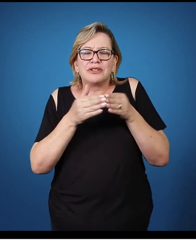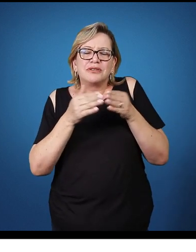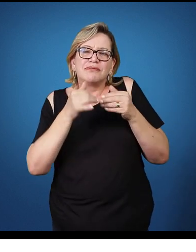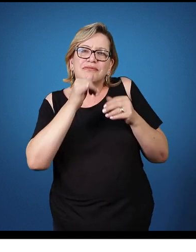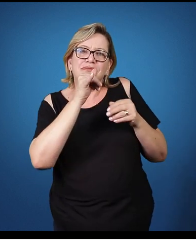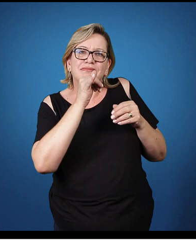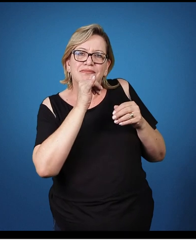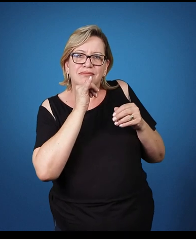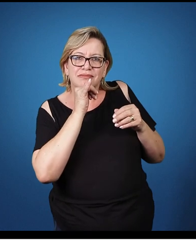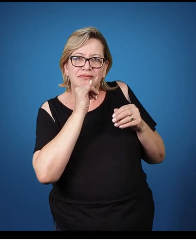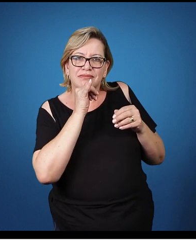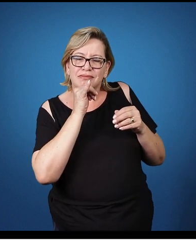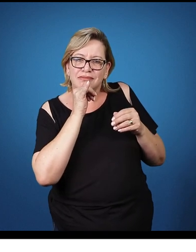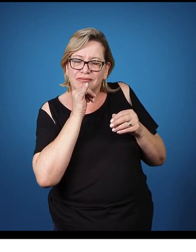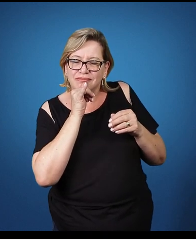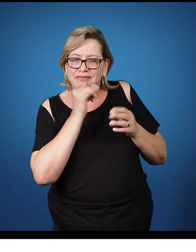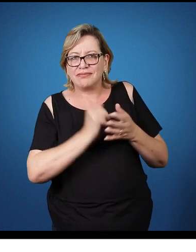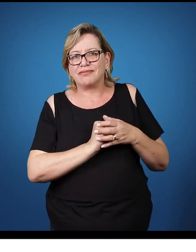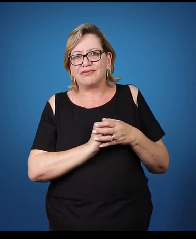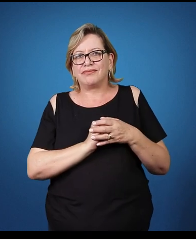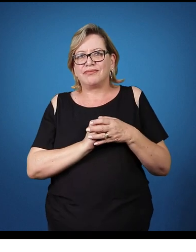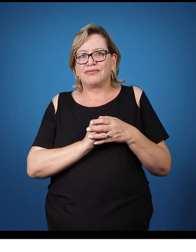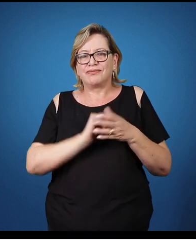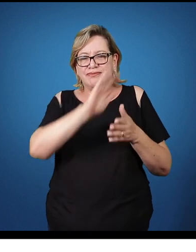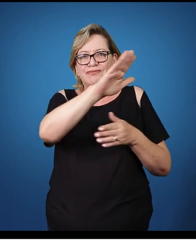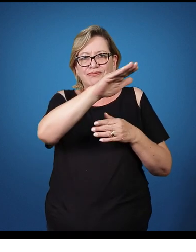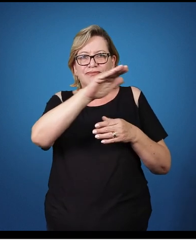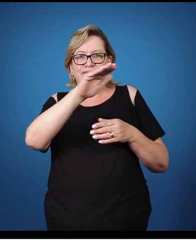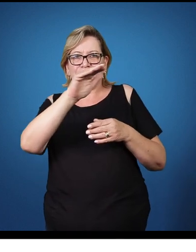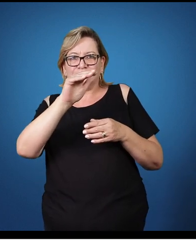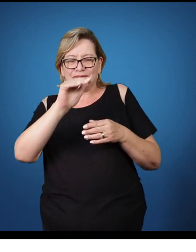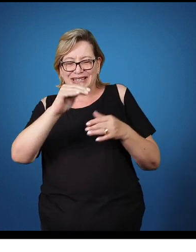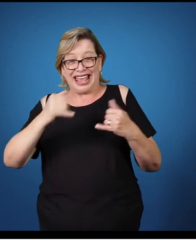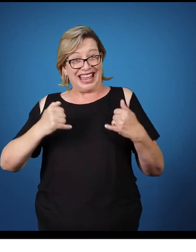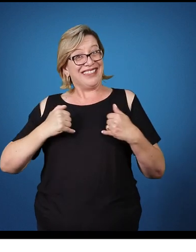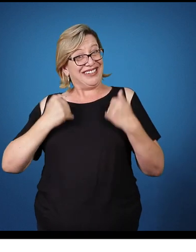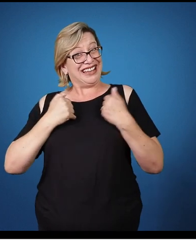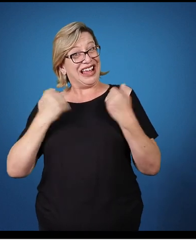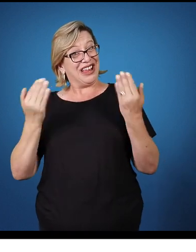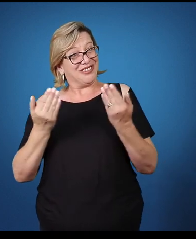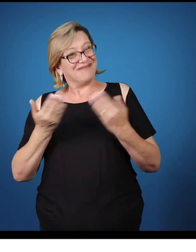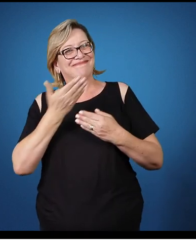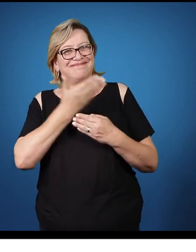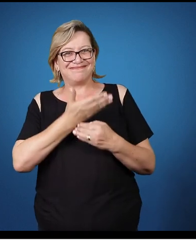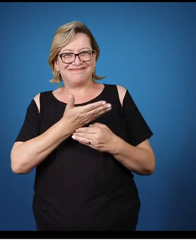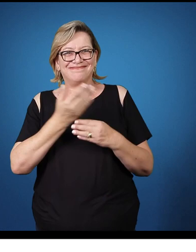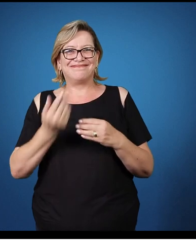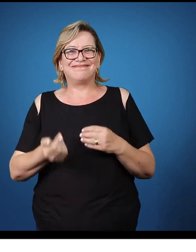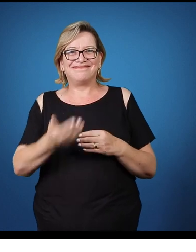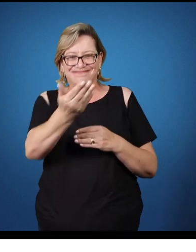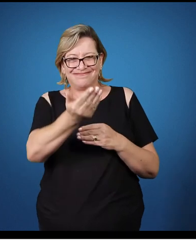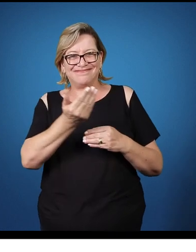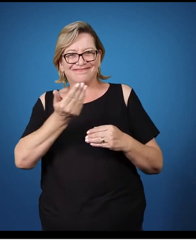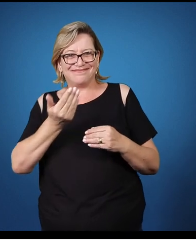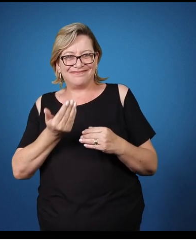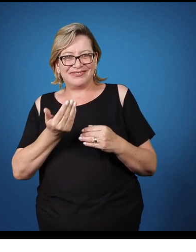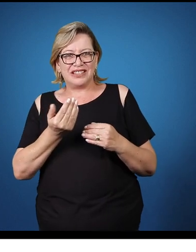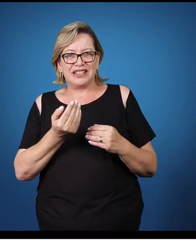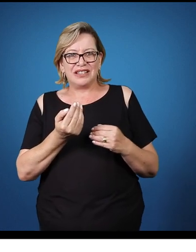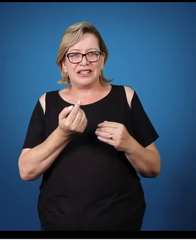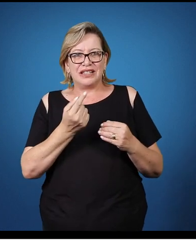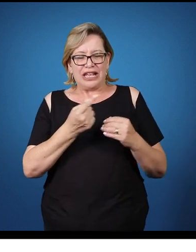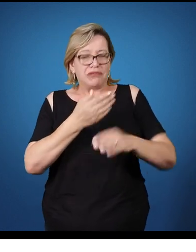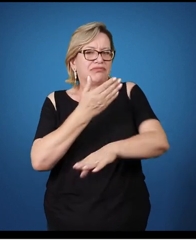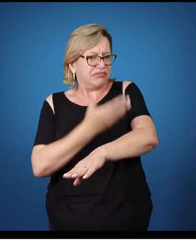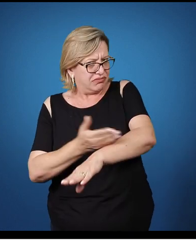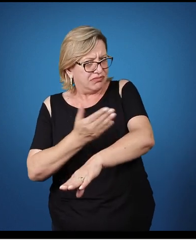exemplo, tá? Venha cá, a nossa aniversariante aqui ao centro. Por enquanto, aqui é um